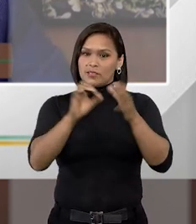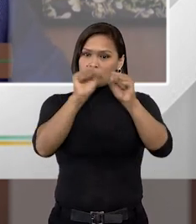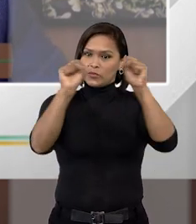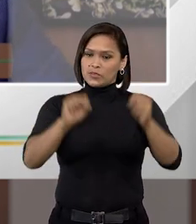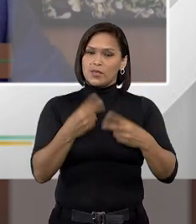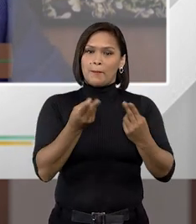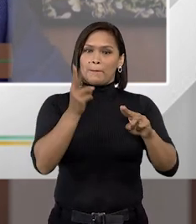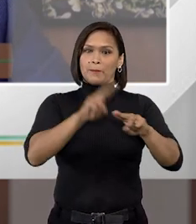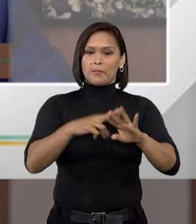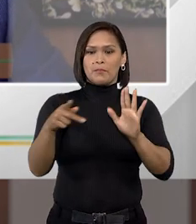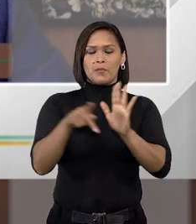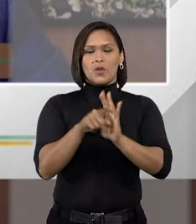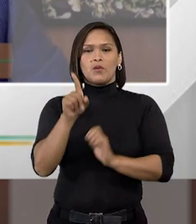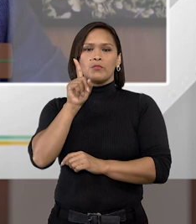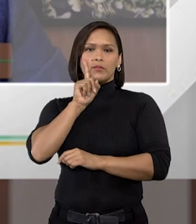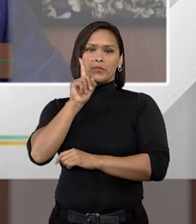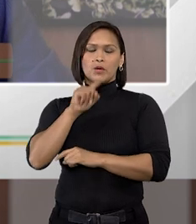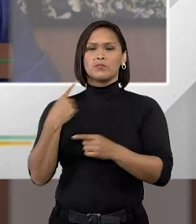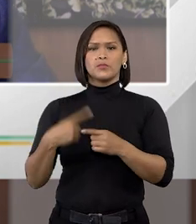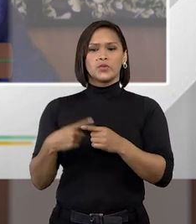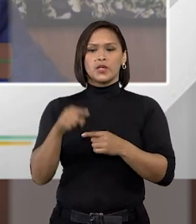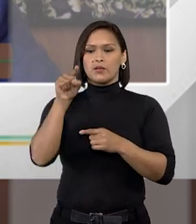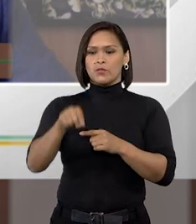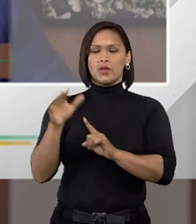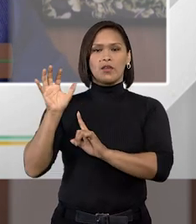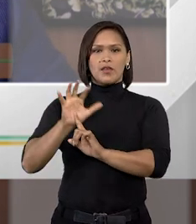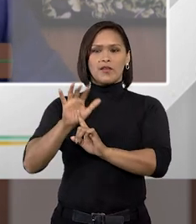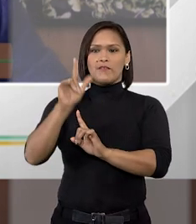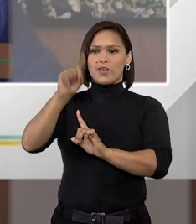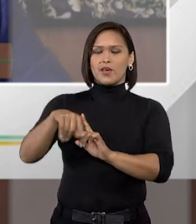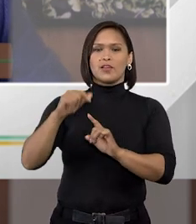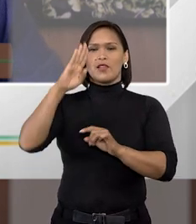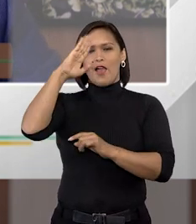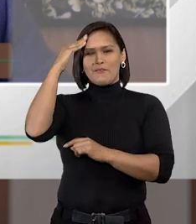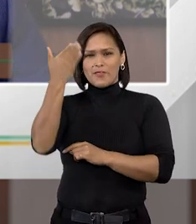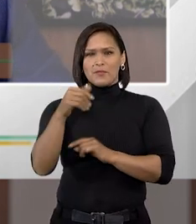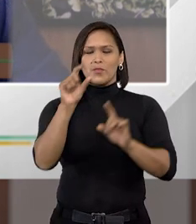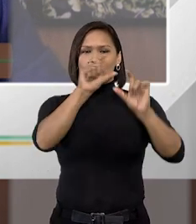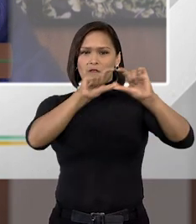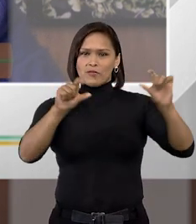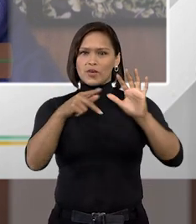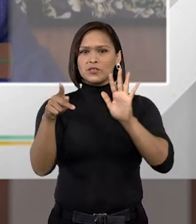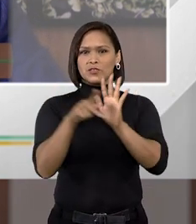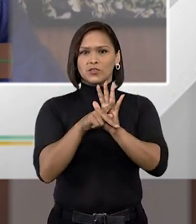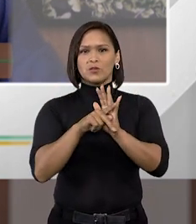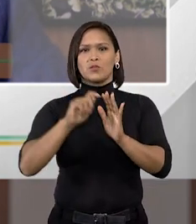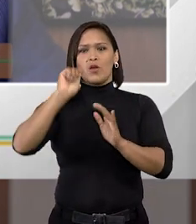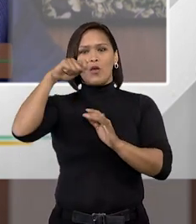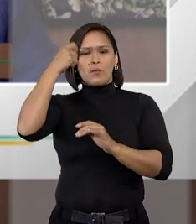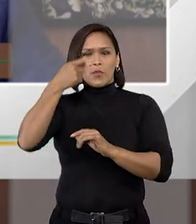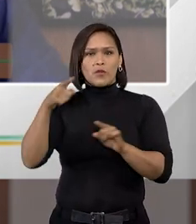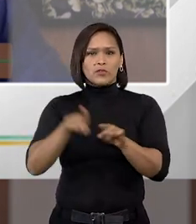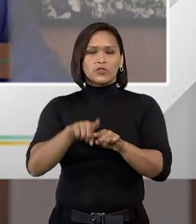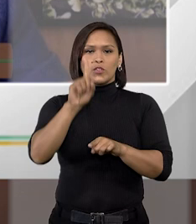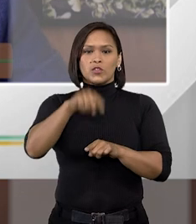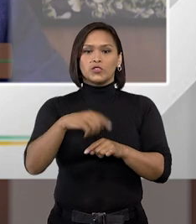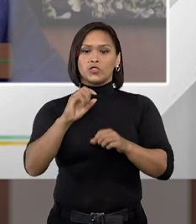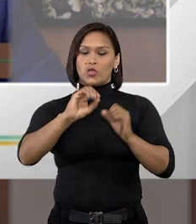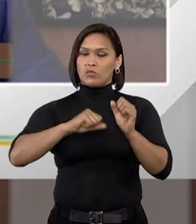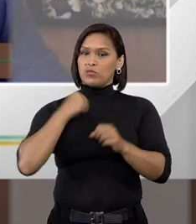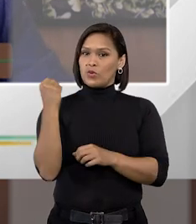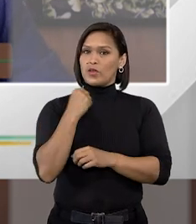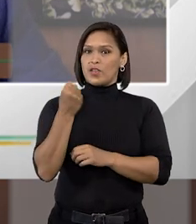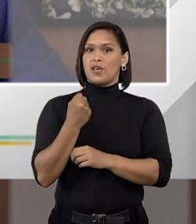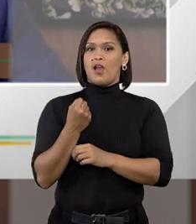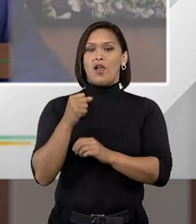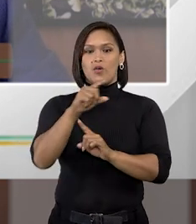sistema penitenciário americano. Por quê? Porque isso reflete naquela famosa frase do próprio Dostoiévski, de que o grau de